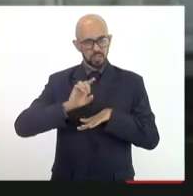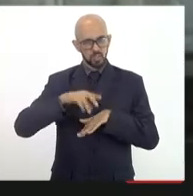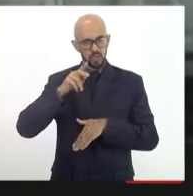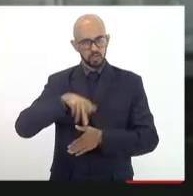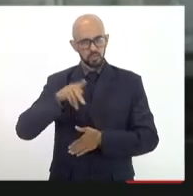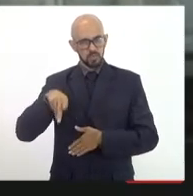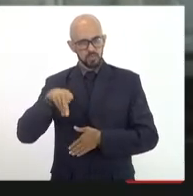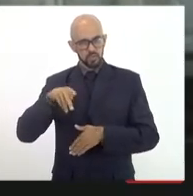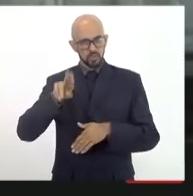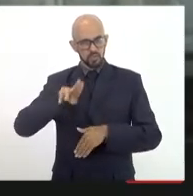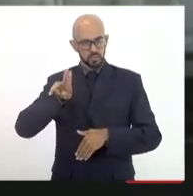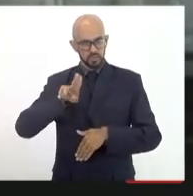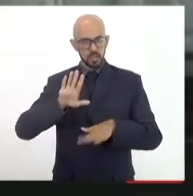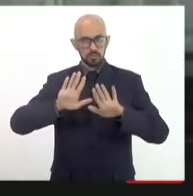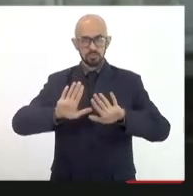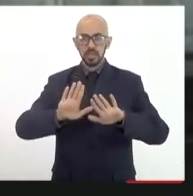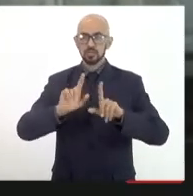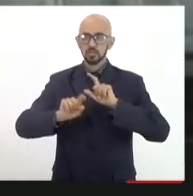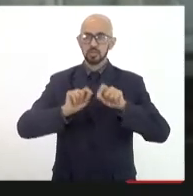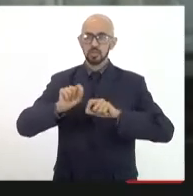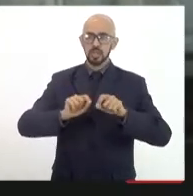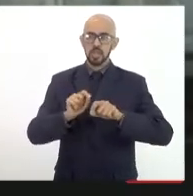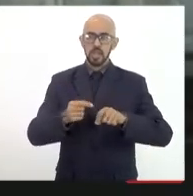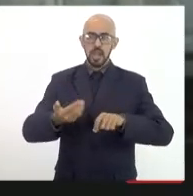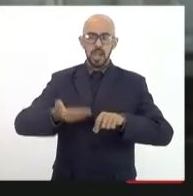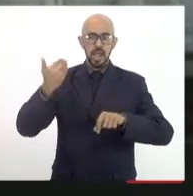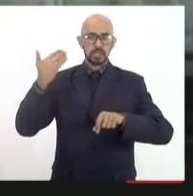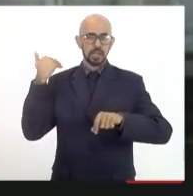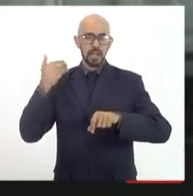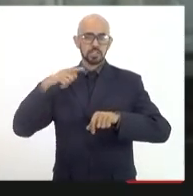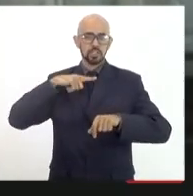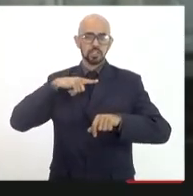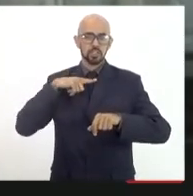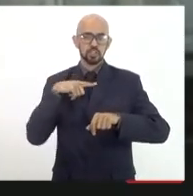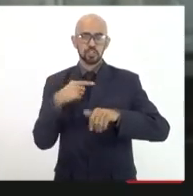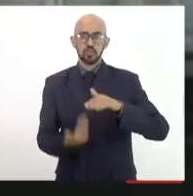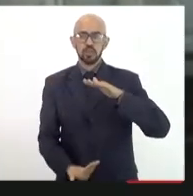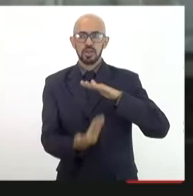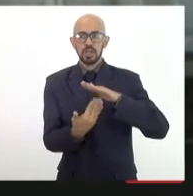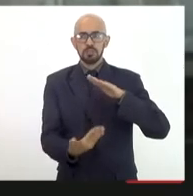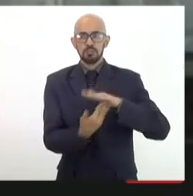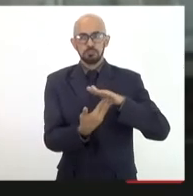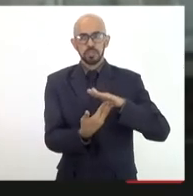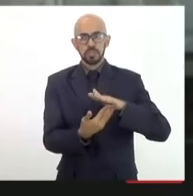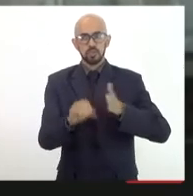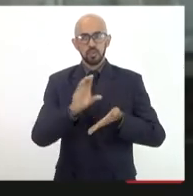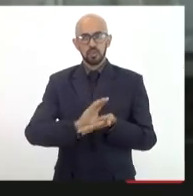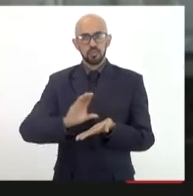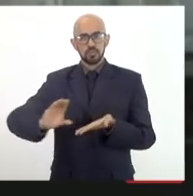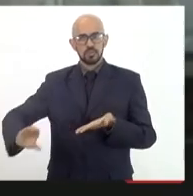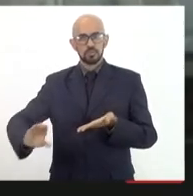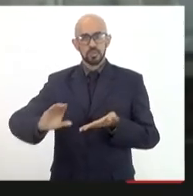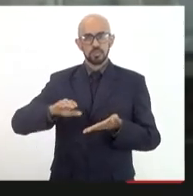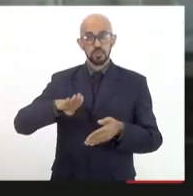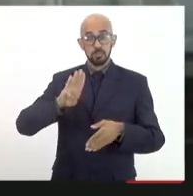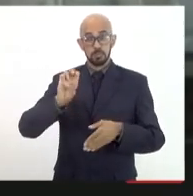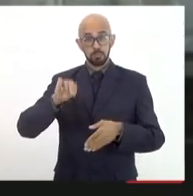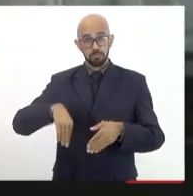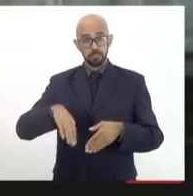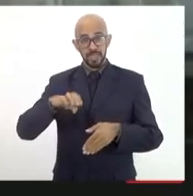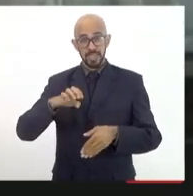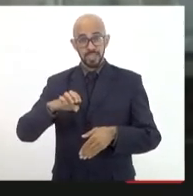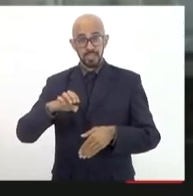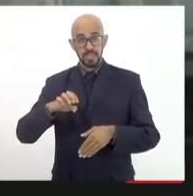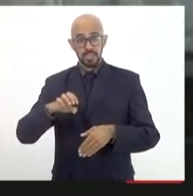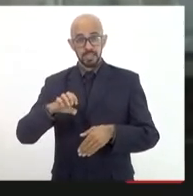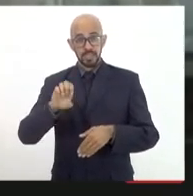definia o gasto com investimento como incluindo o gasto com bem-estar social e o gasto, ele não